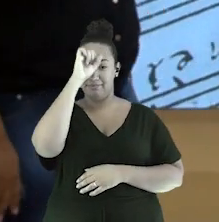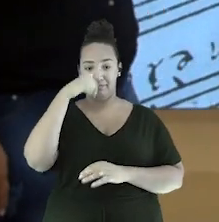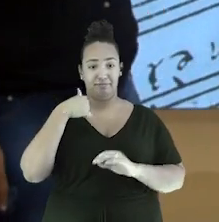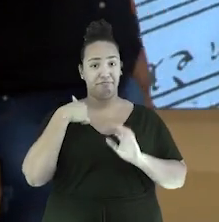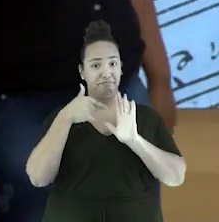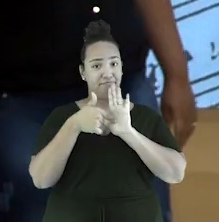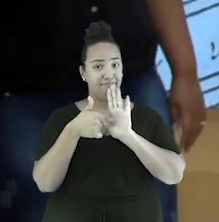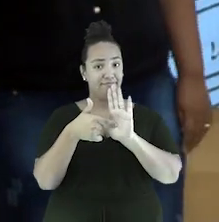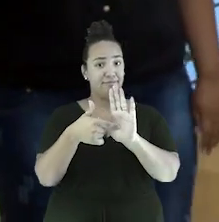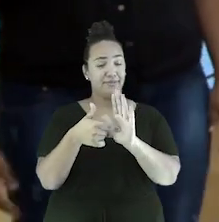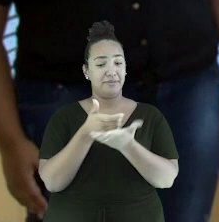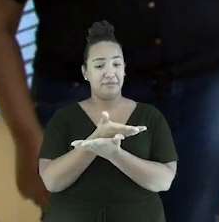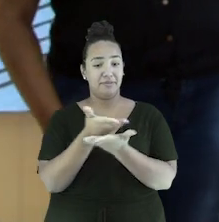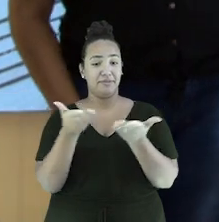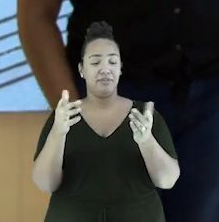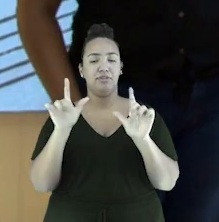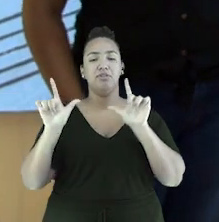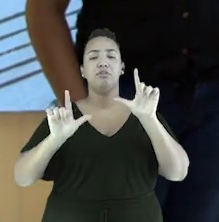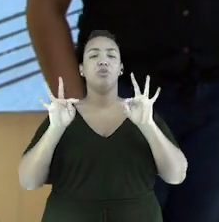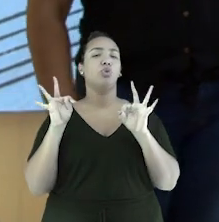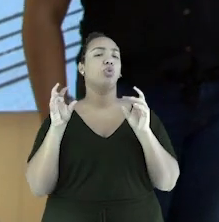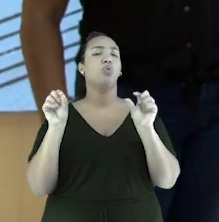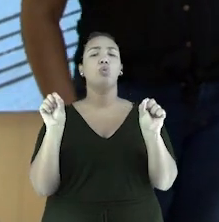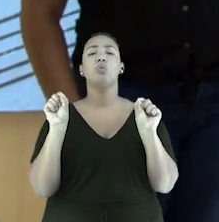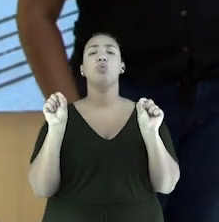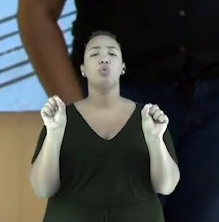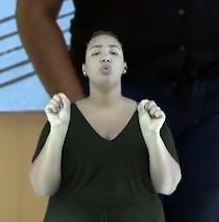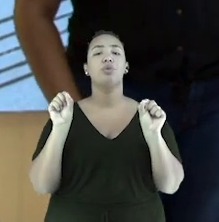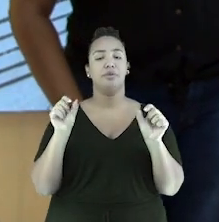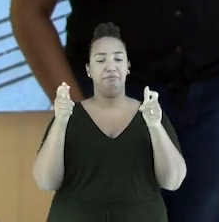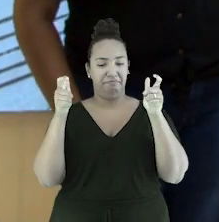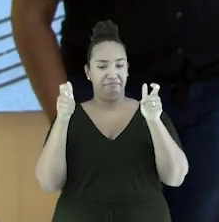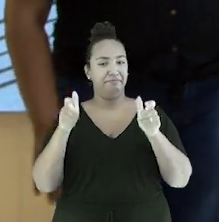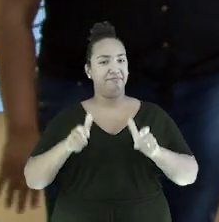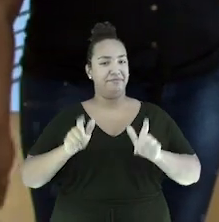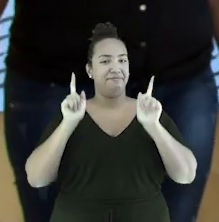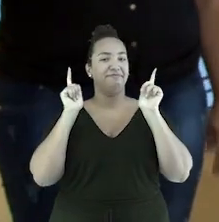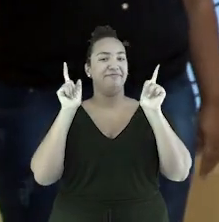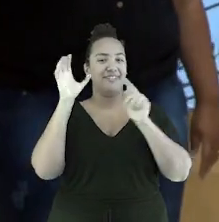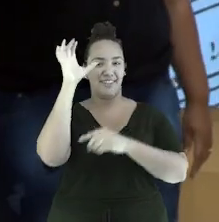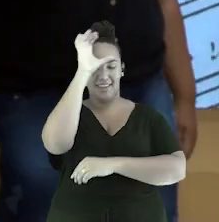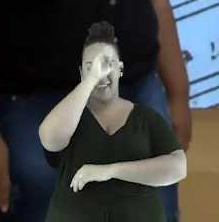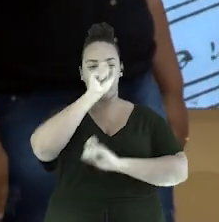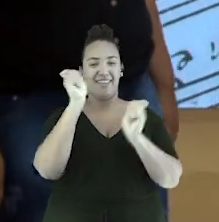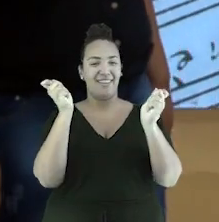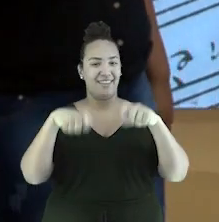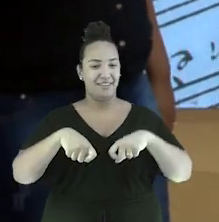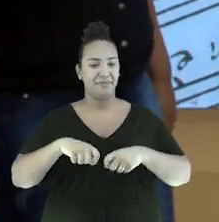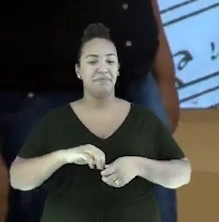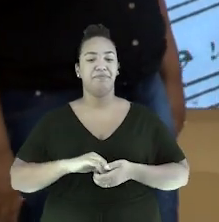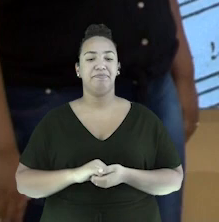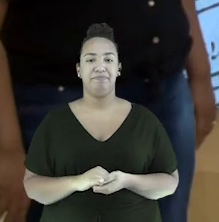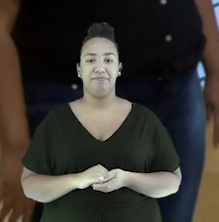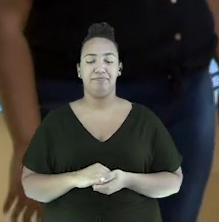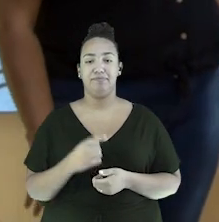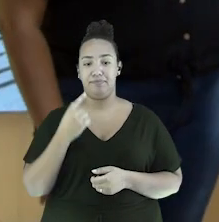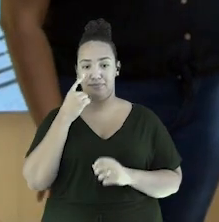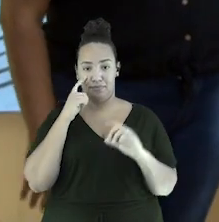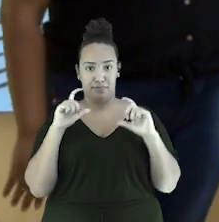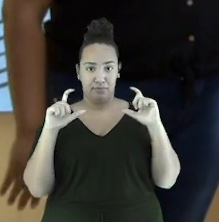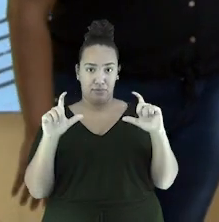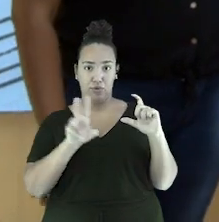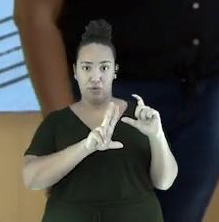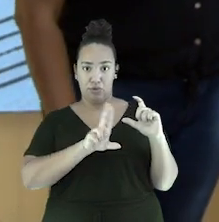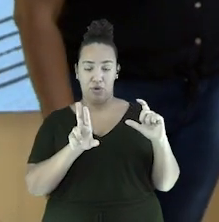mostrar para vocês o que é o TudoTV. É um lugar divertido onde você vai aprender. Aí! O refrão é a